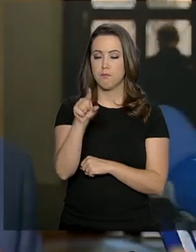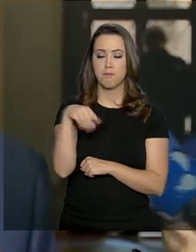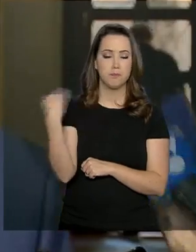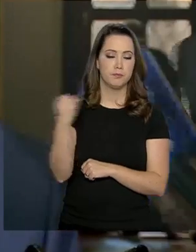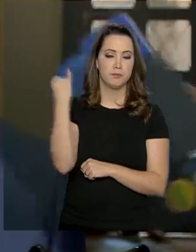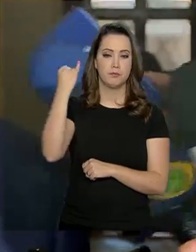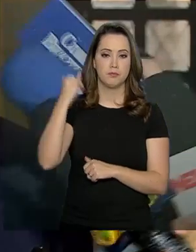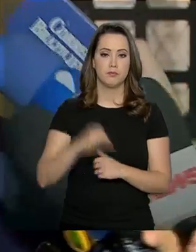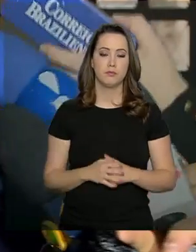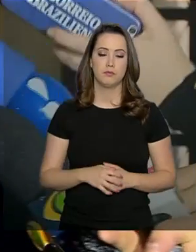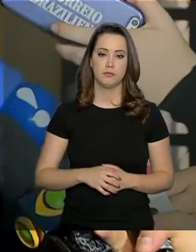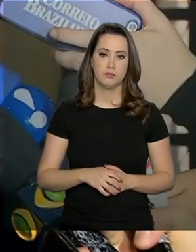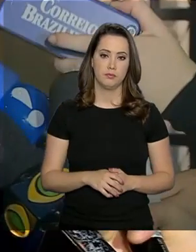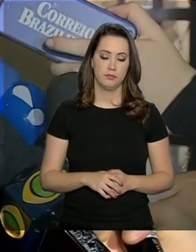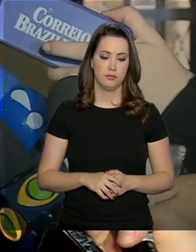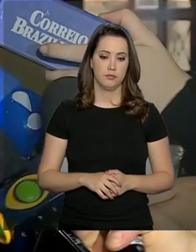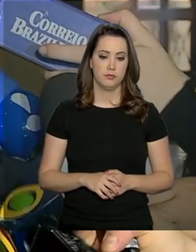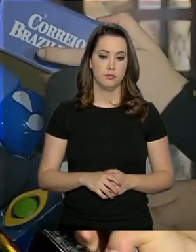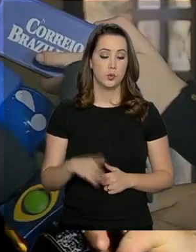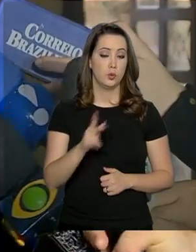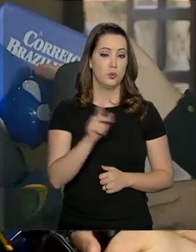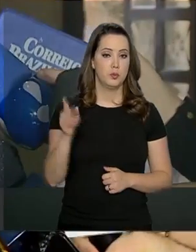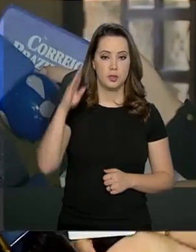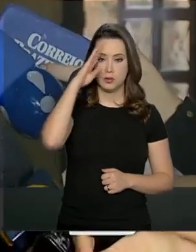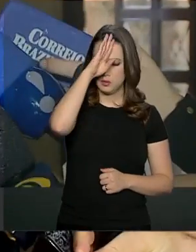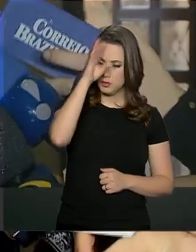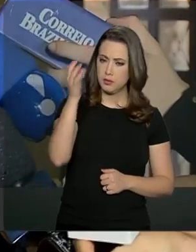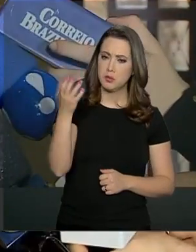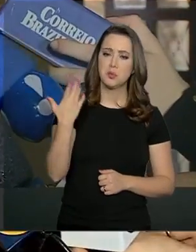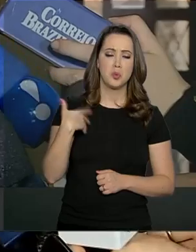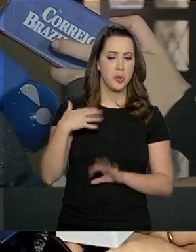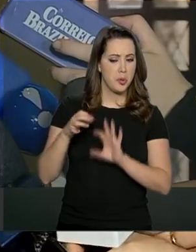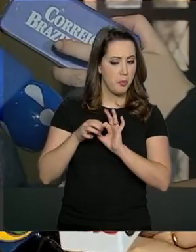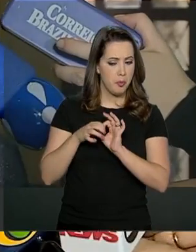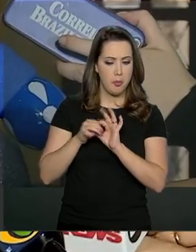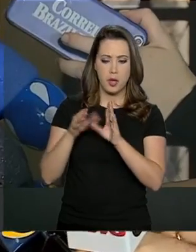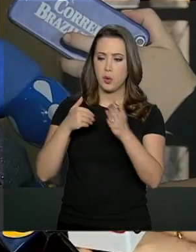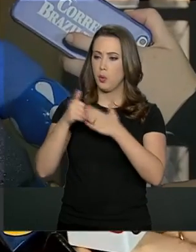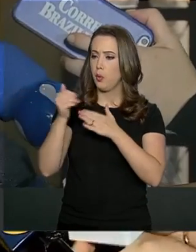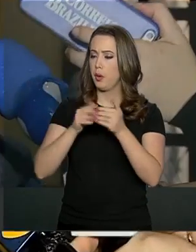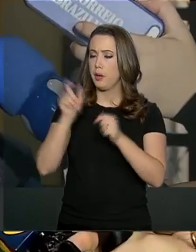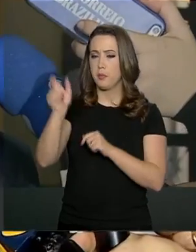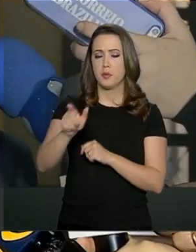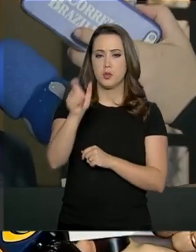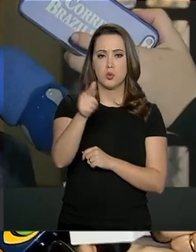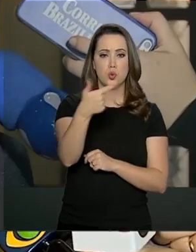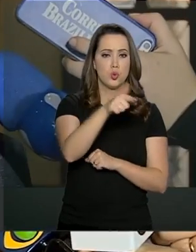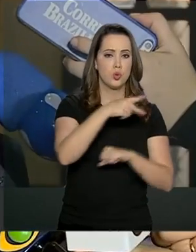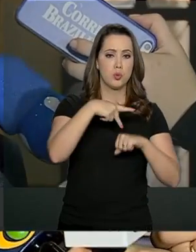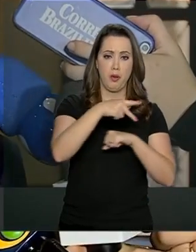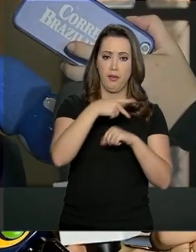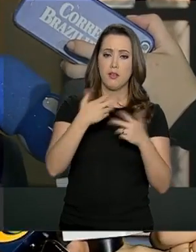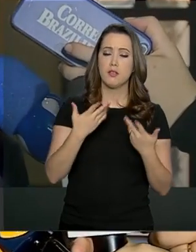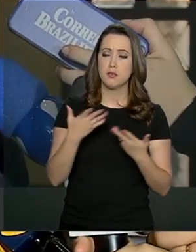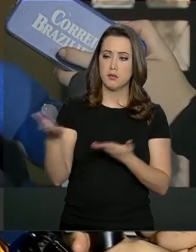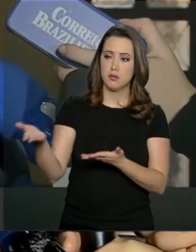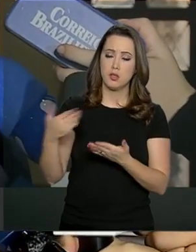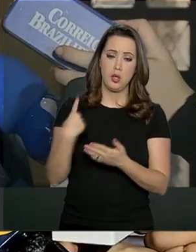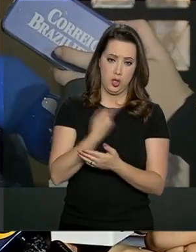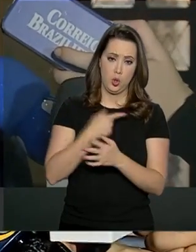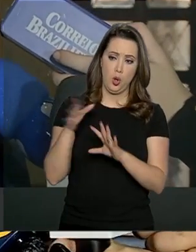O presidente está disposto a receber qualquer diplomata de qualquer país com o qual nós tenhamos